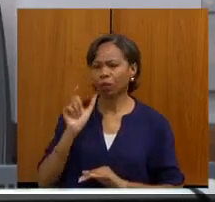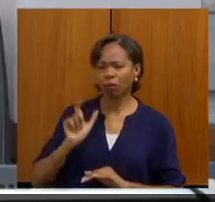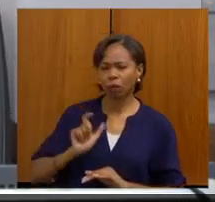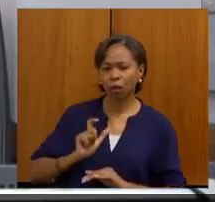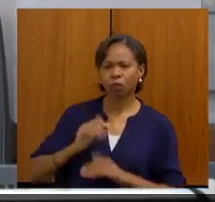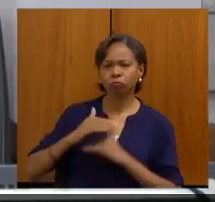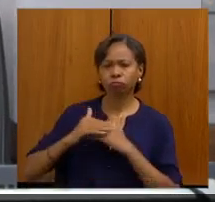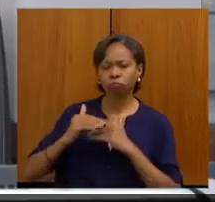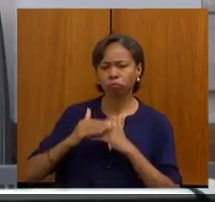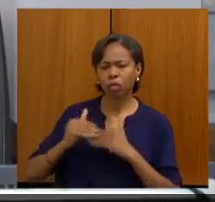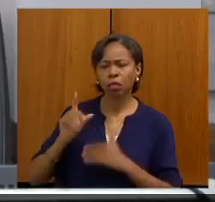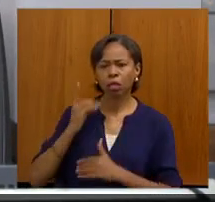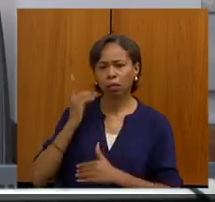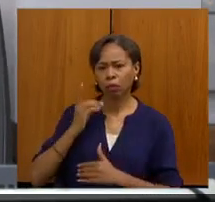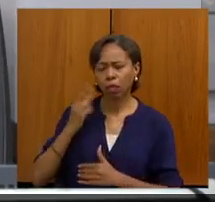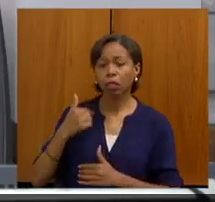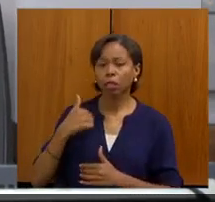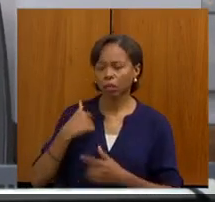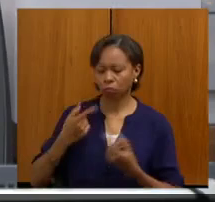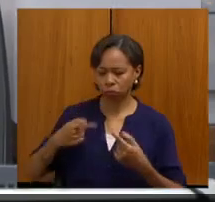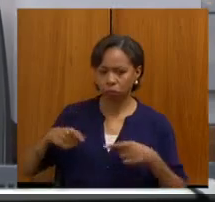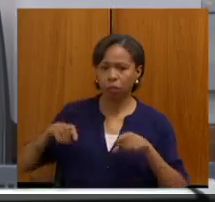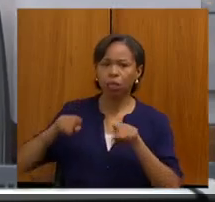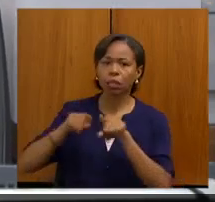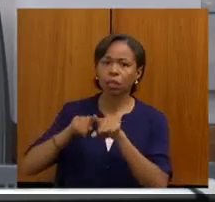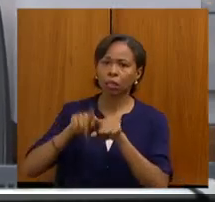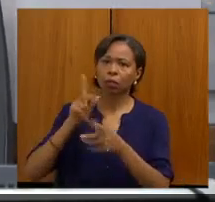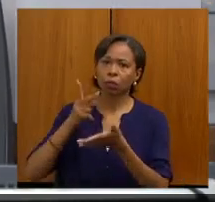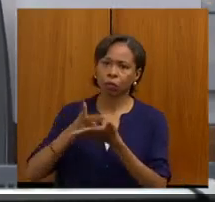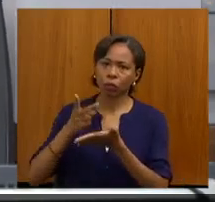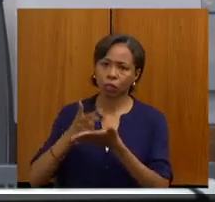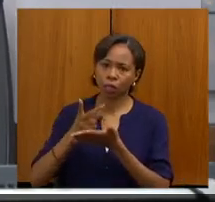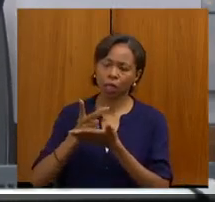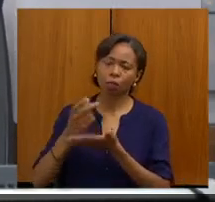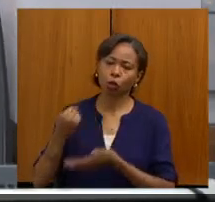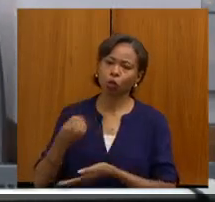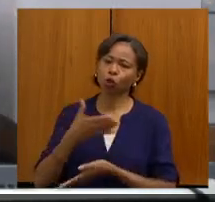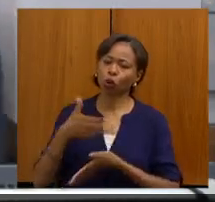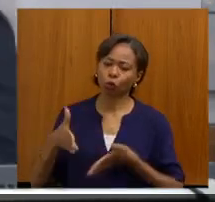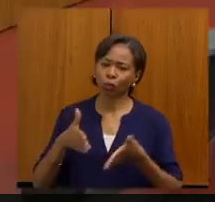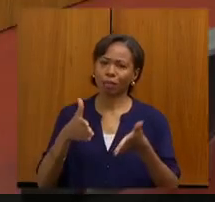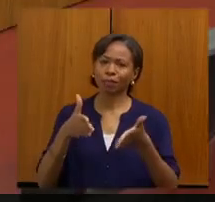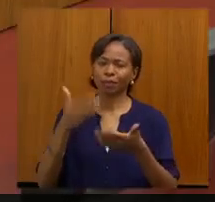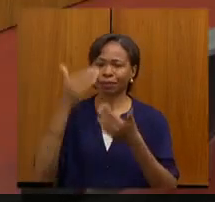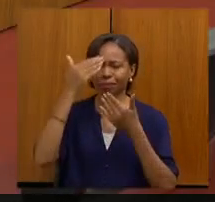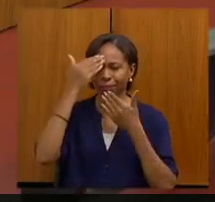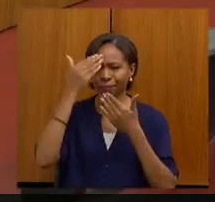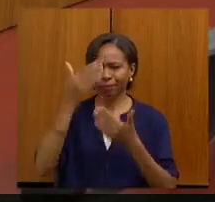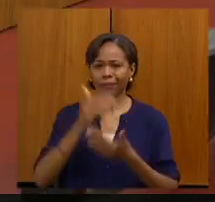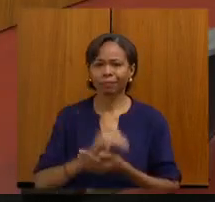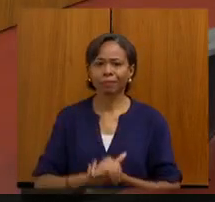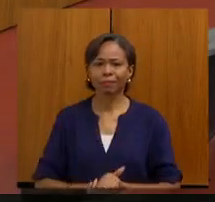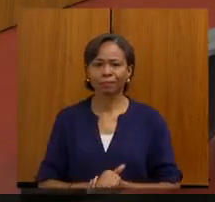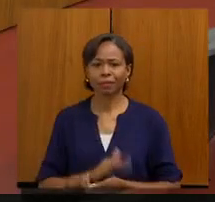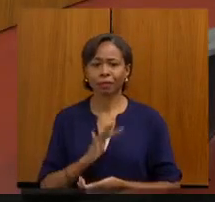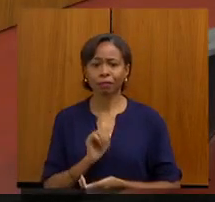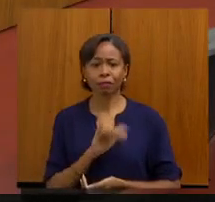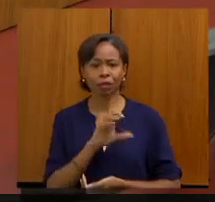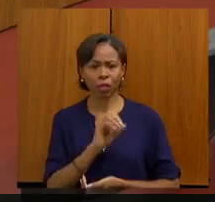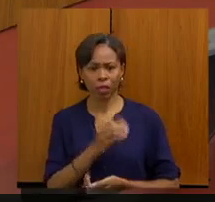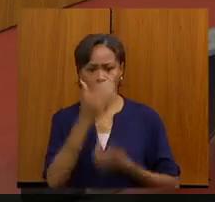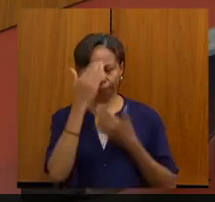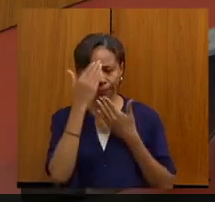e tenham em mim sempre um parceiro para construir novos caminhos. Muito obrigado. Obrigado, doutor Fábio.